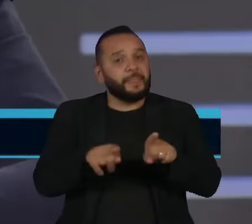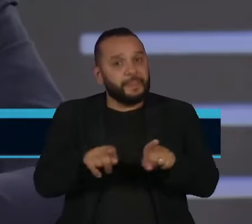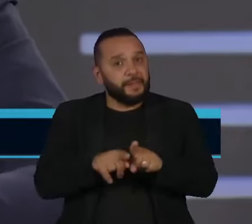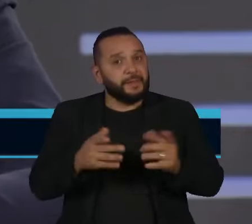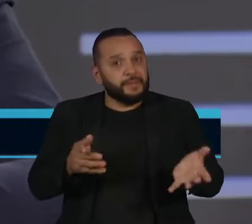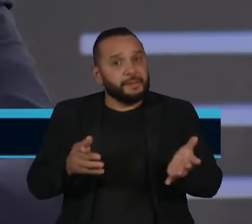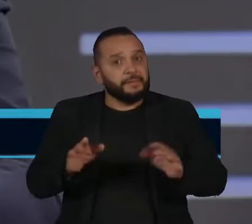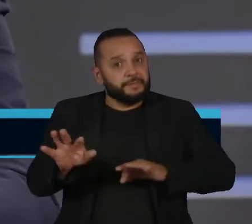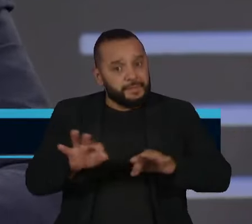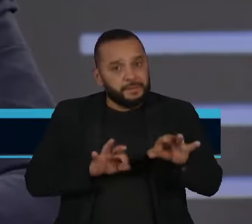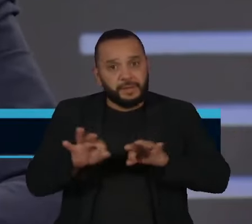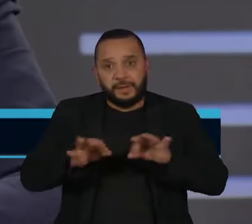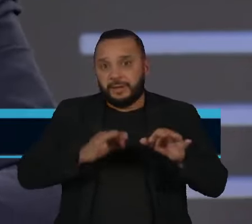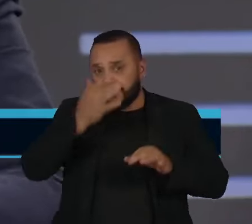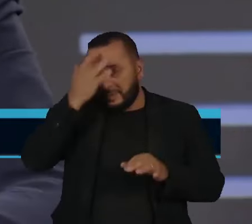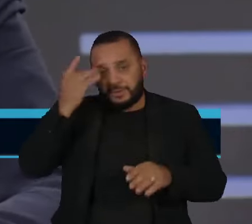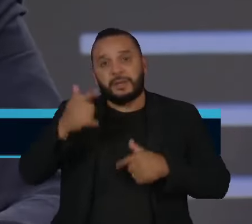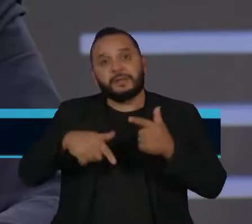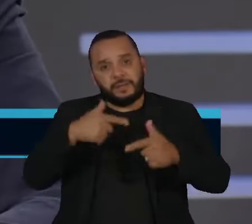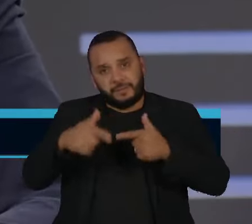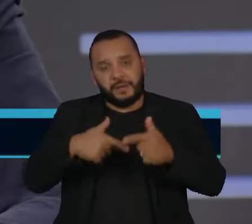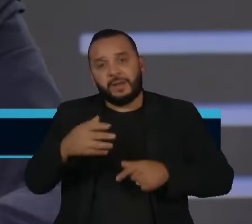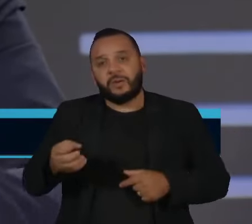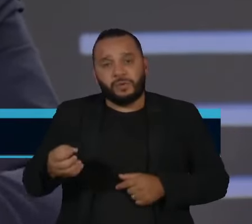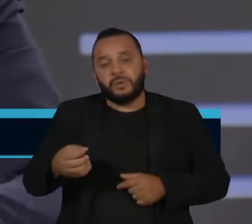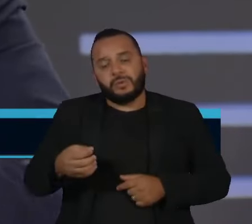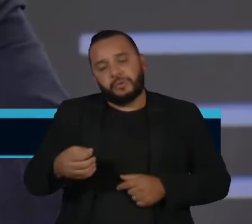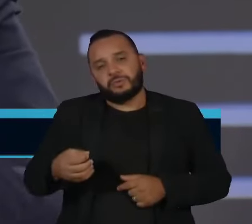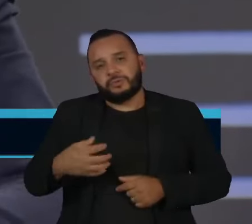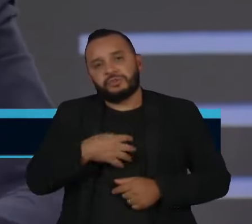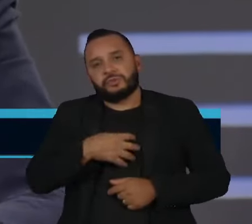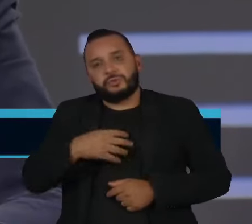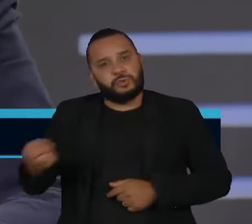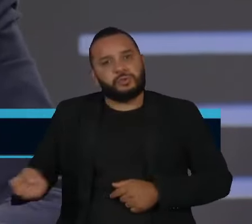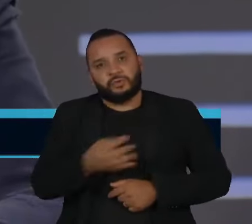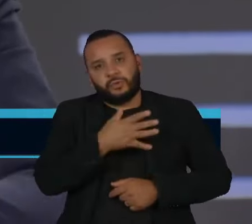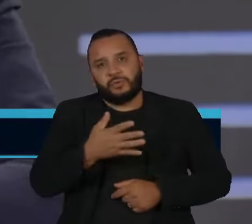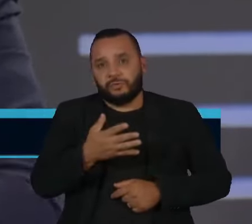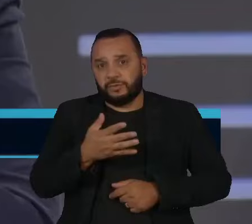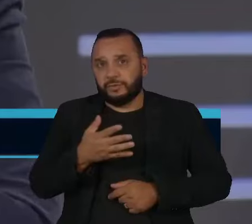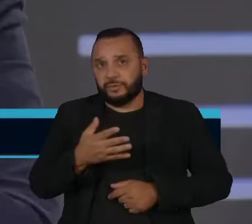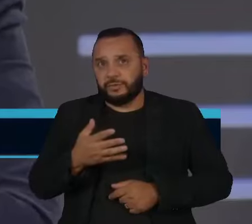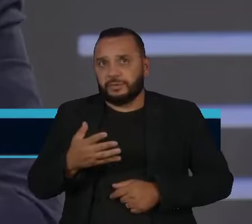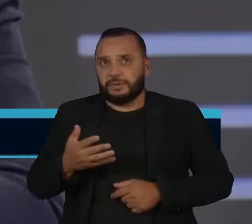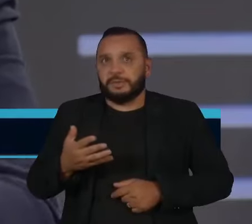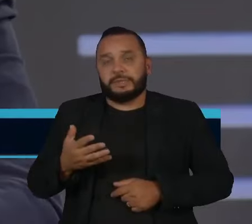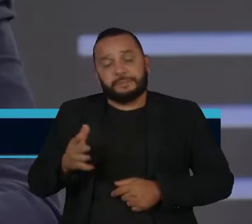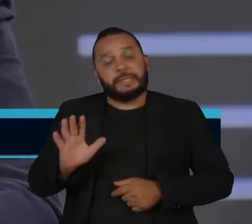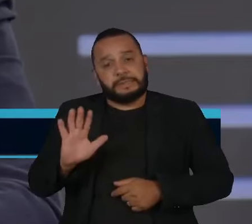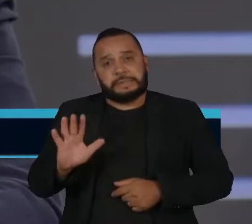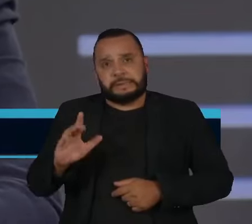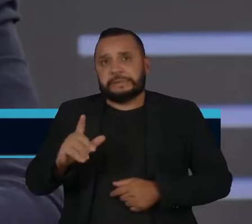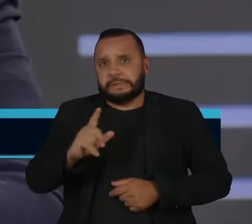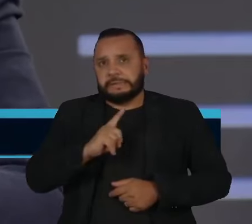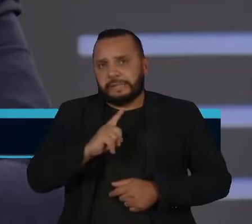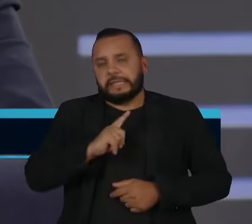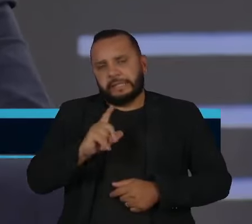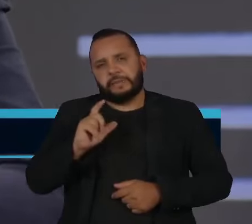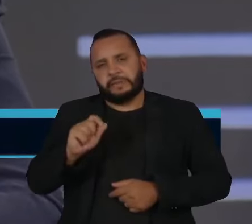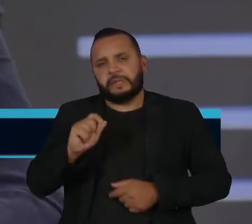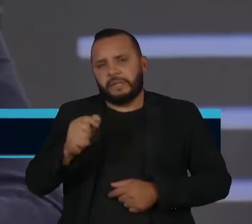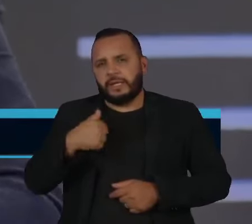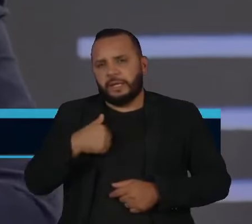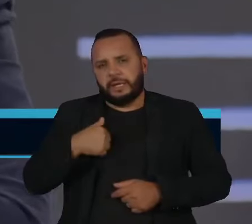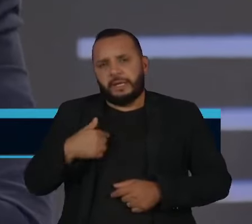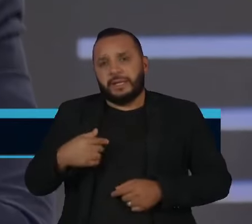preparar as pessoas para trabalhar com esse novo normal. Agora, todos os impactos estão mais próximos das pessoas, estão